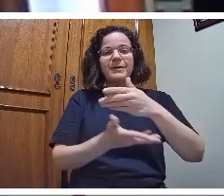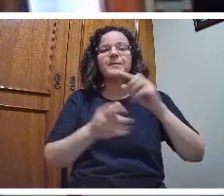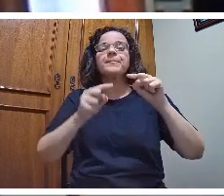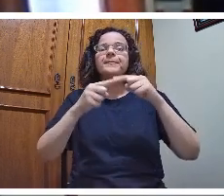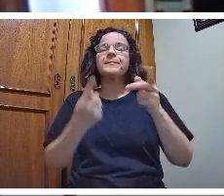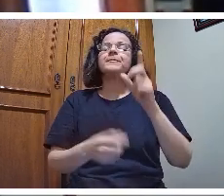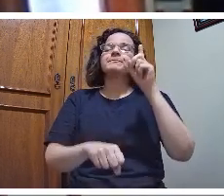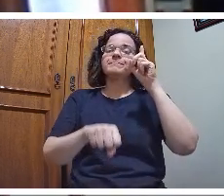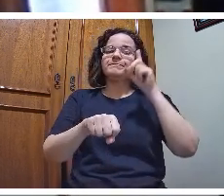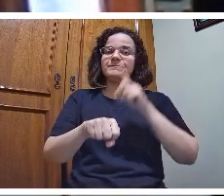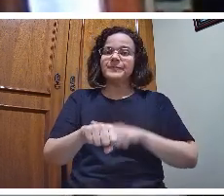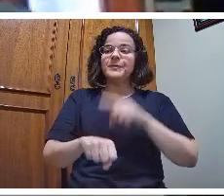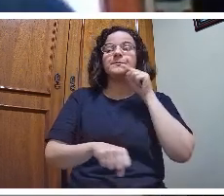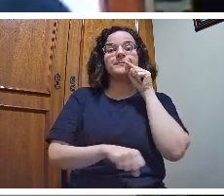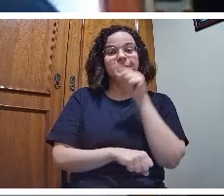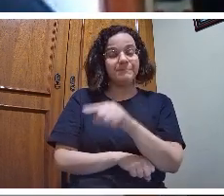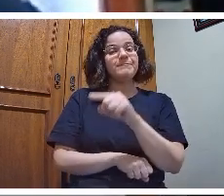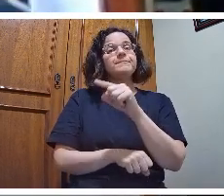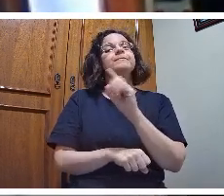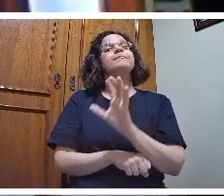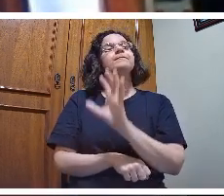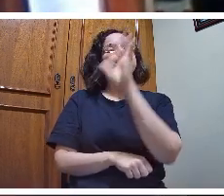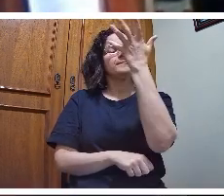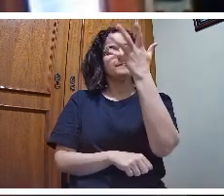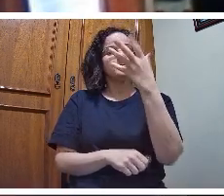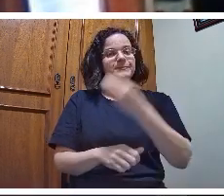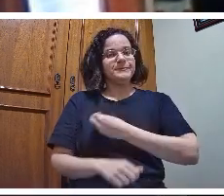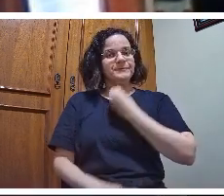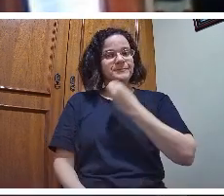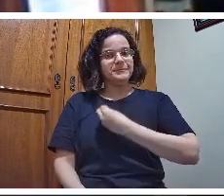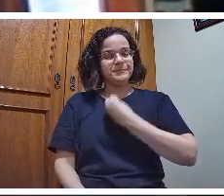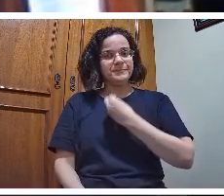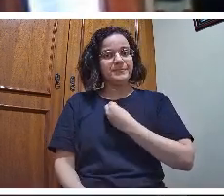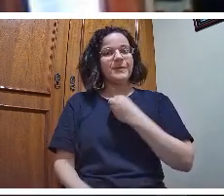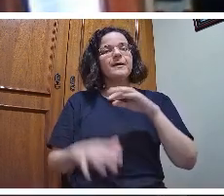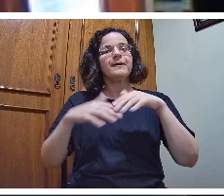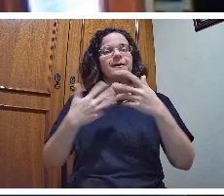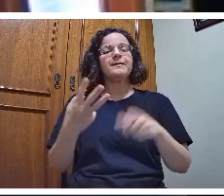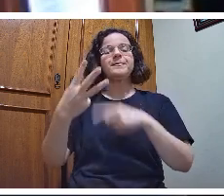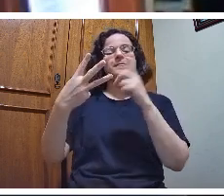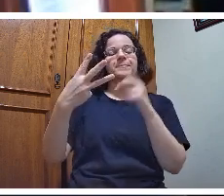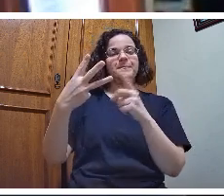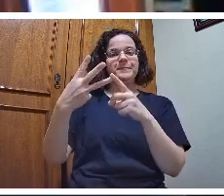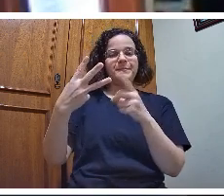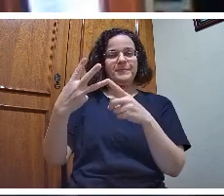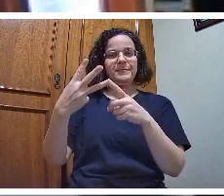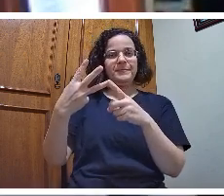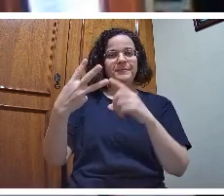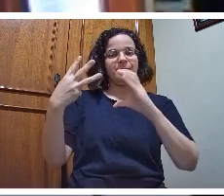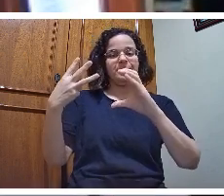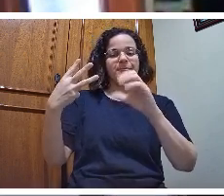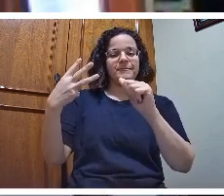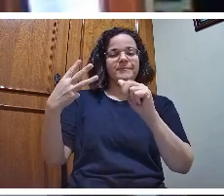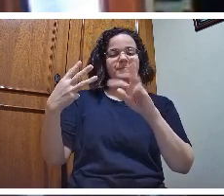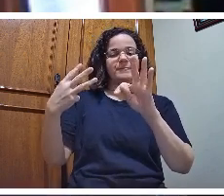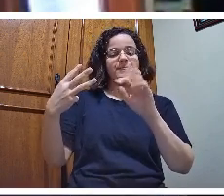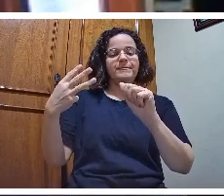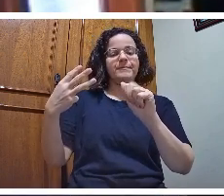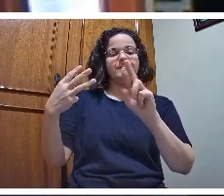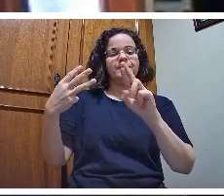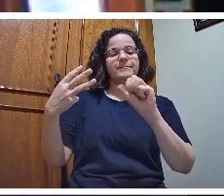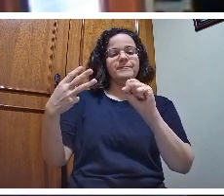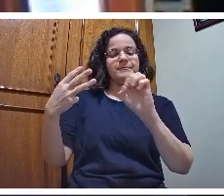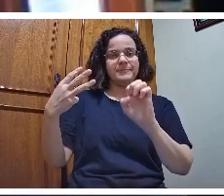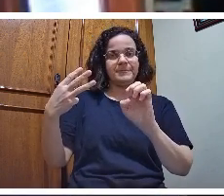dentro da realidade social em que vive. E aí chegamos no terceiro momento, que é a catarse. A catarse